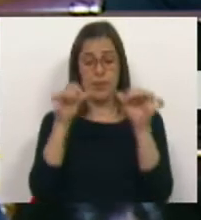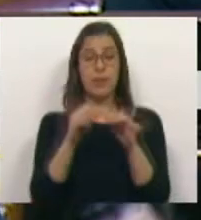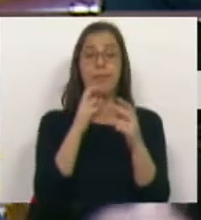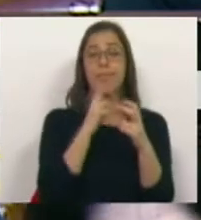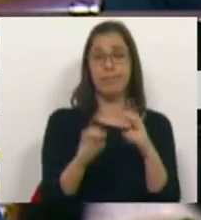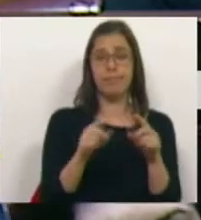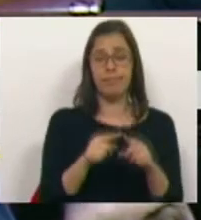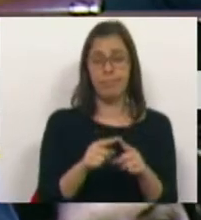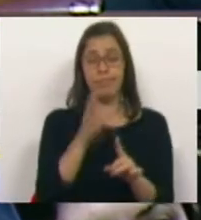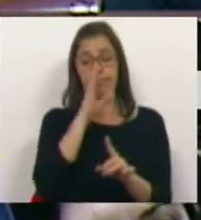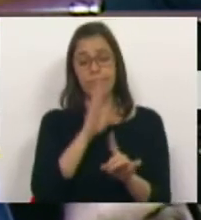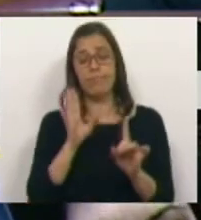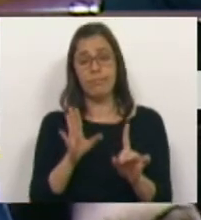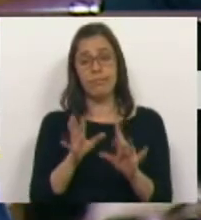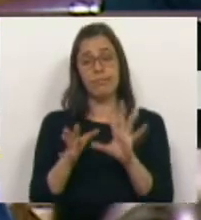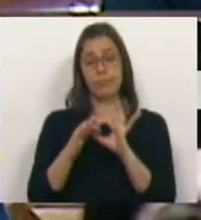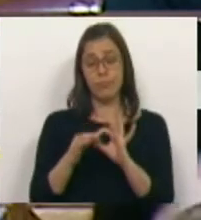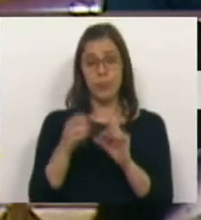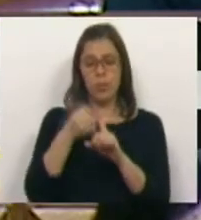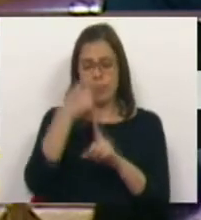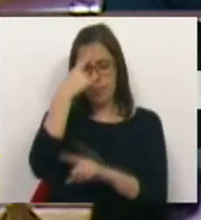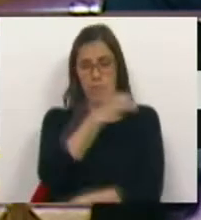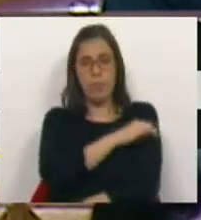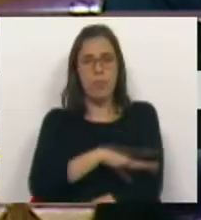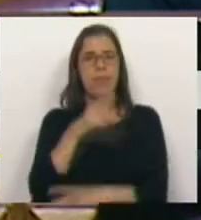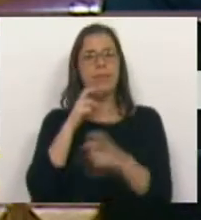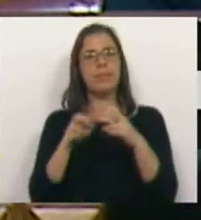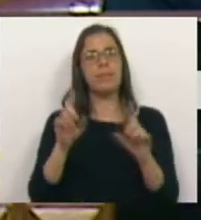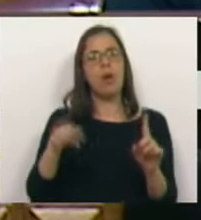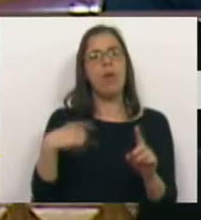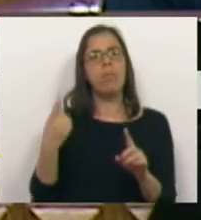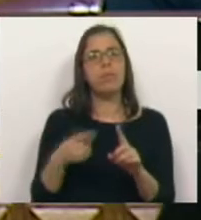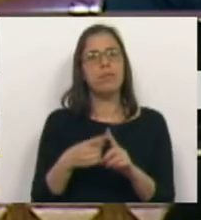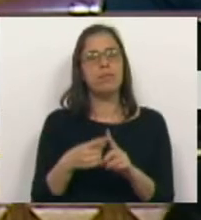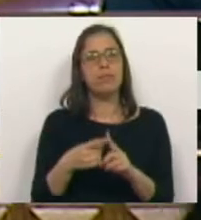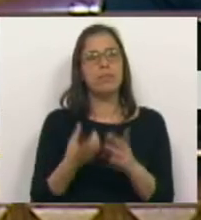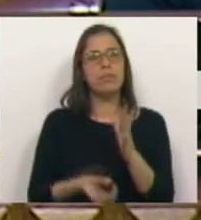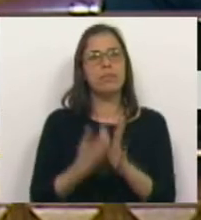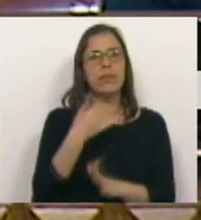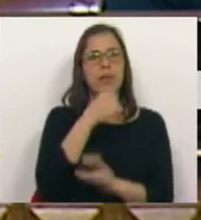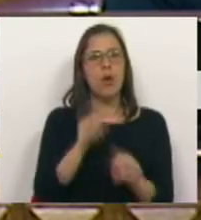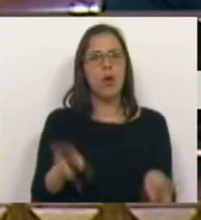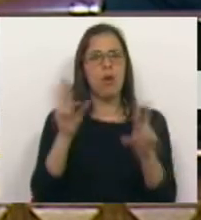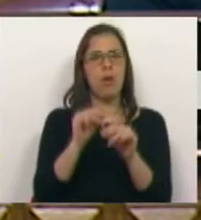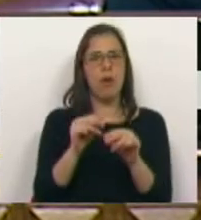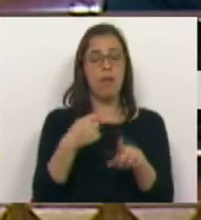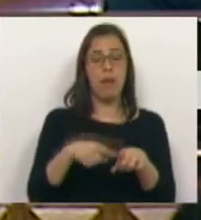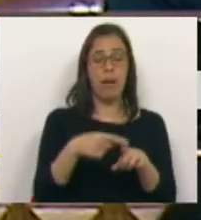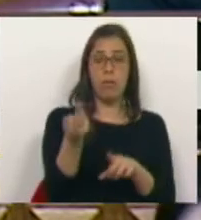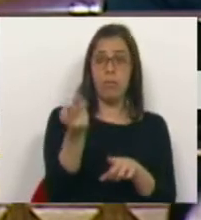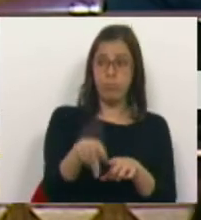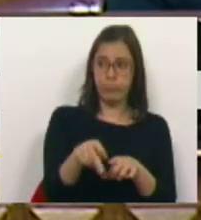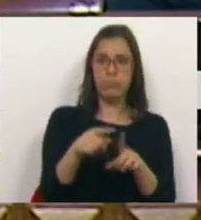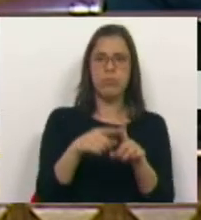elétrico, se estiver de mãos dadas com o combate à pobreza energética, em vez de ser a forma de criar novas rendas, como sucedeu